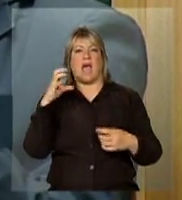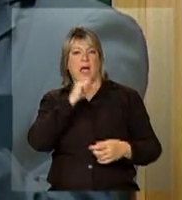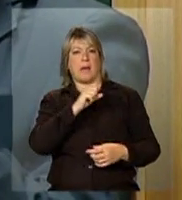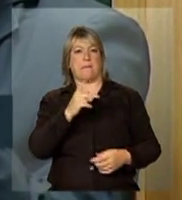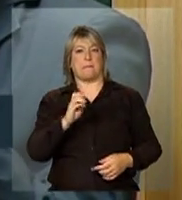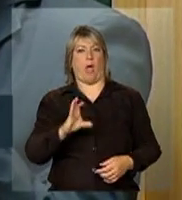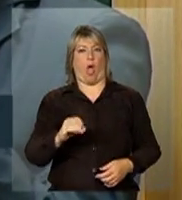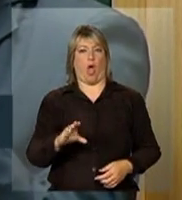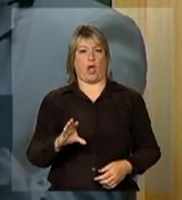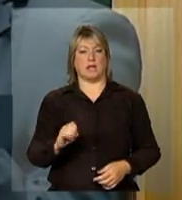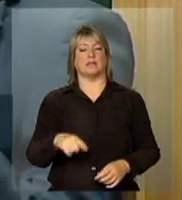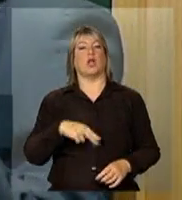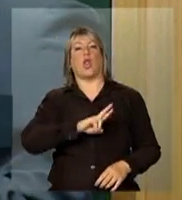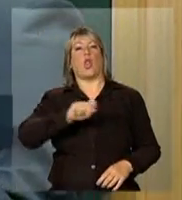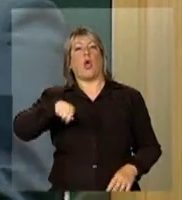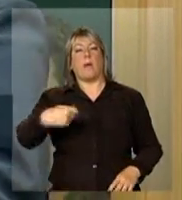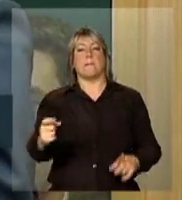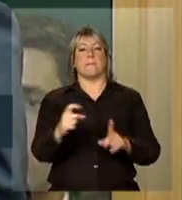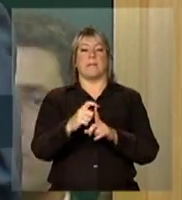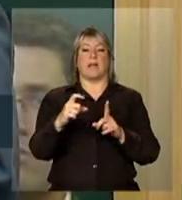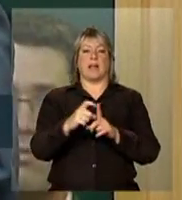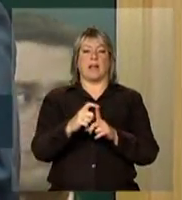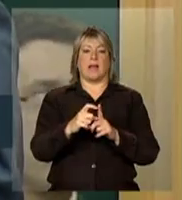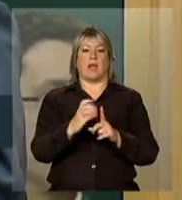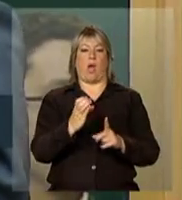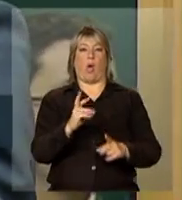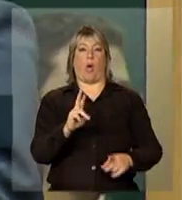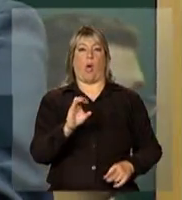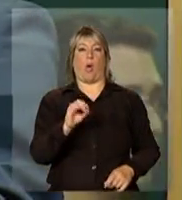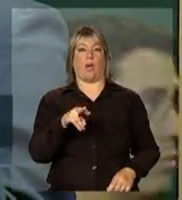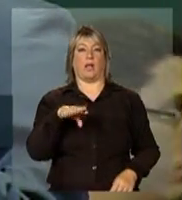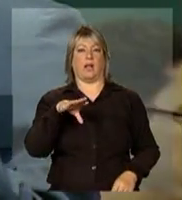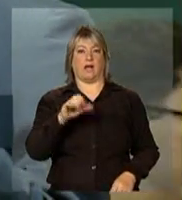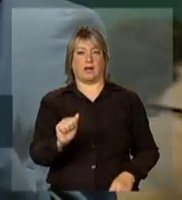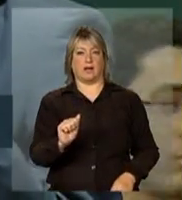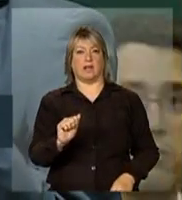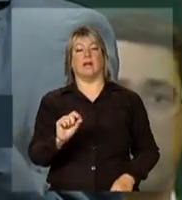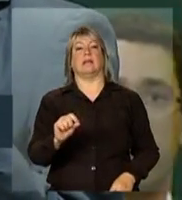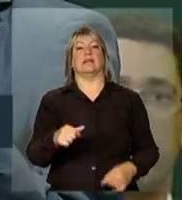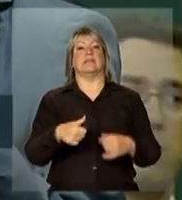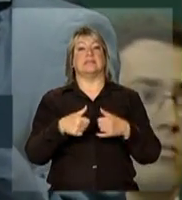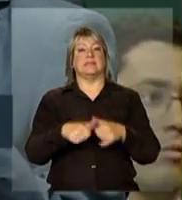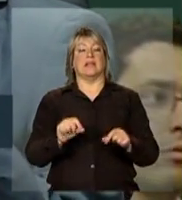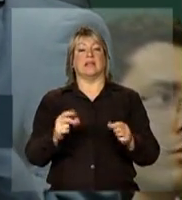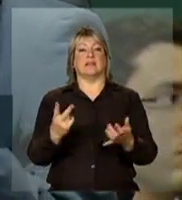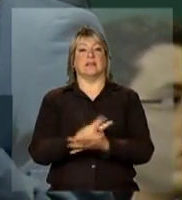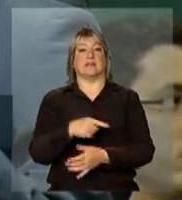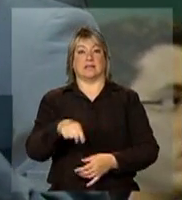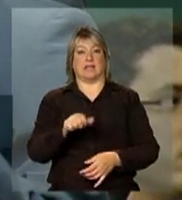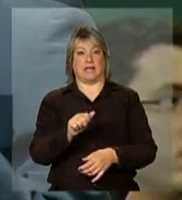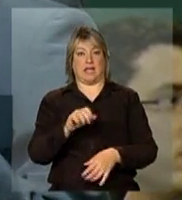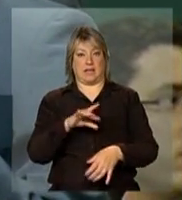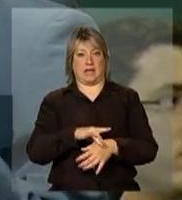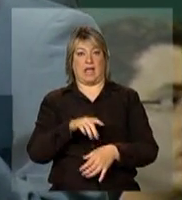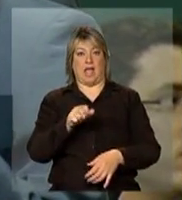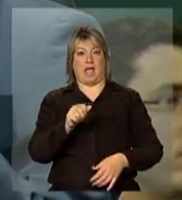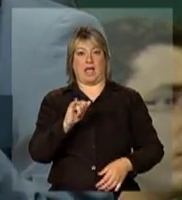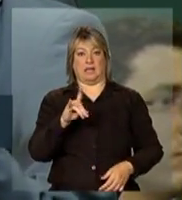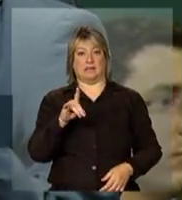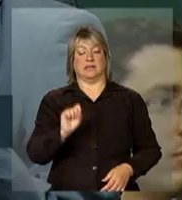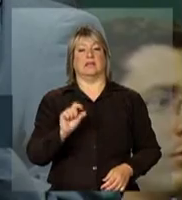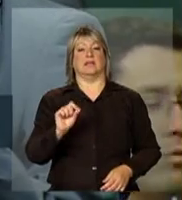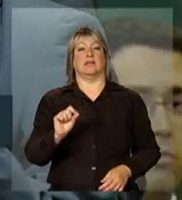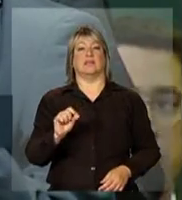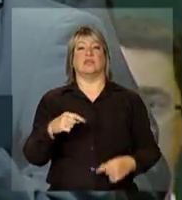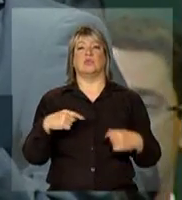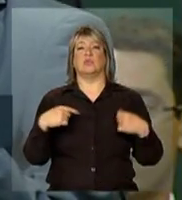preocupando, essa palavra crônica que está designando a AIDS, além de banalizar a doença,